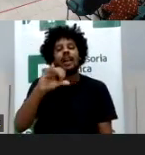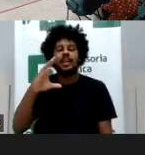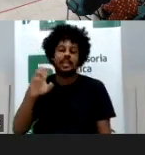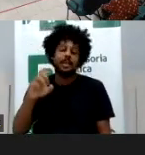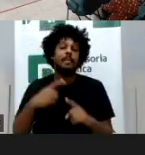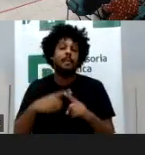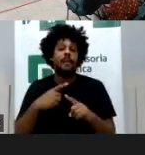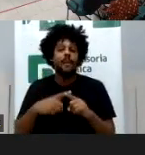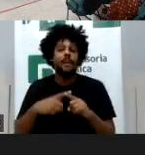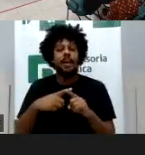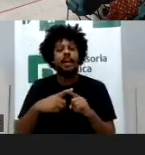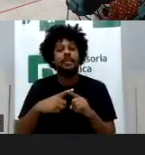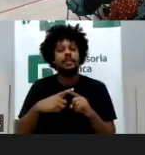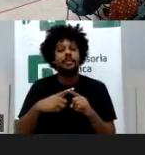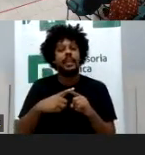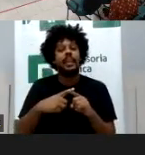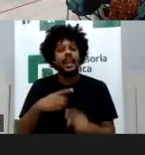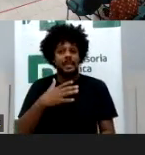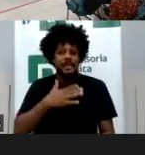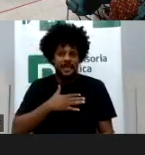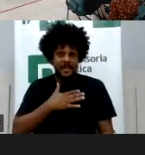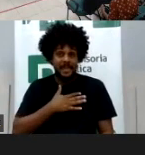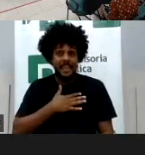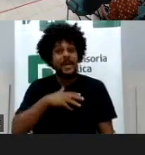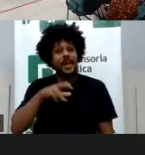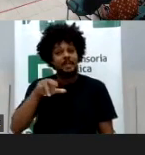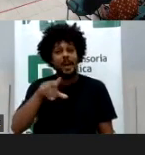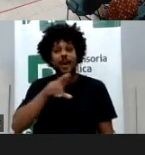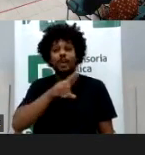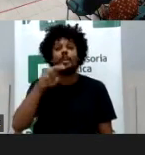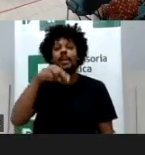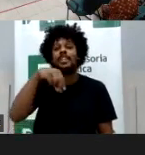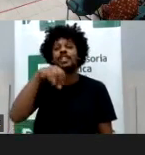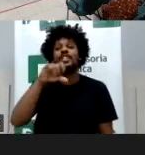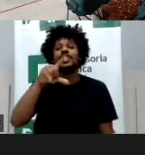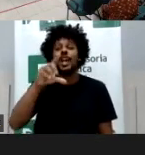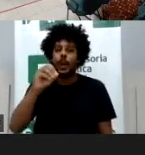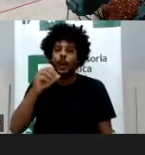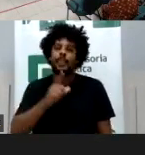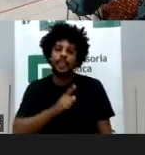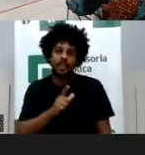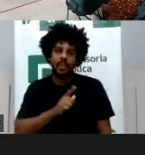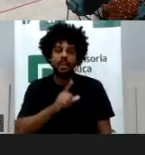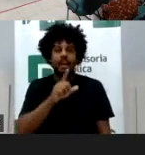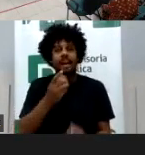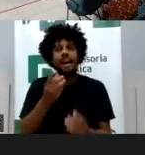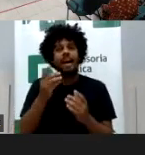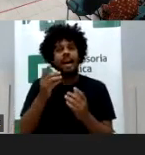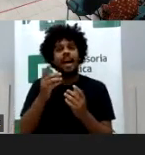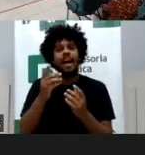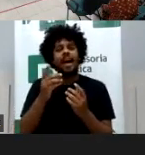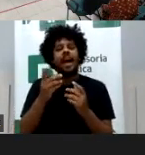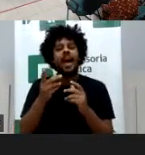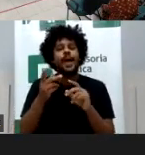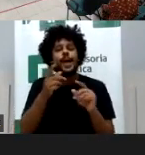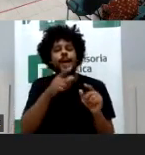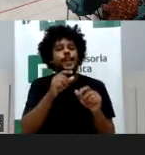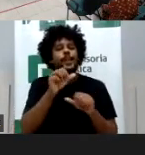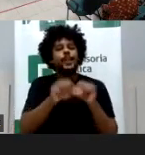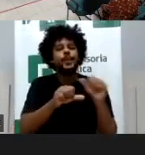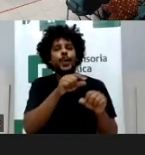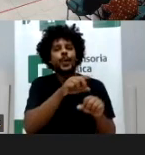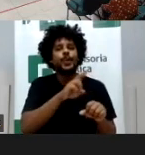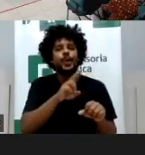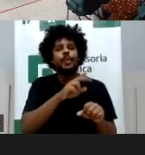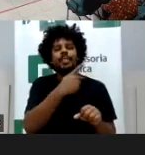e botaram Nila na menina, e o pior é que todas as irmãs querem mudar o nome, acredite, pra botar Nila também, tem Beatriz que quer